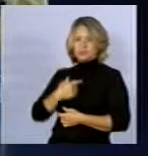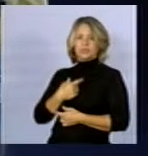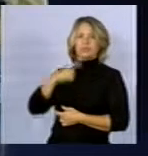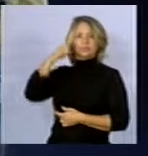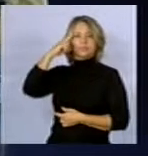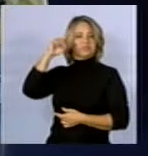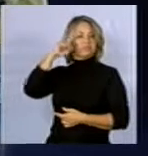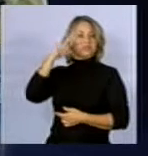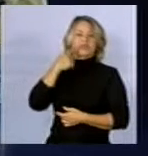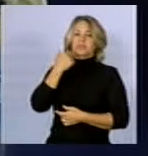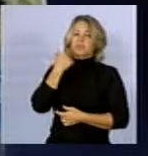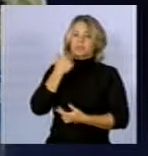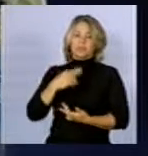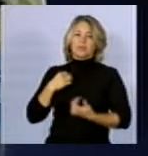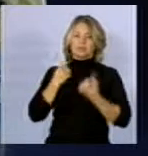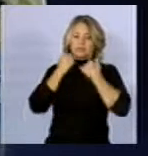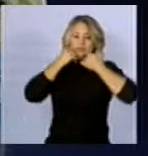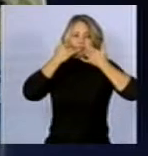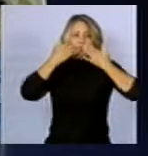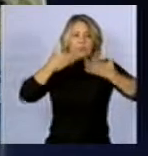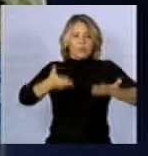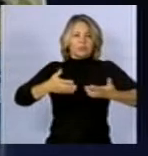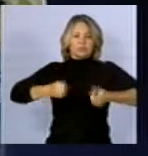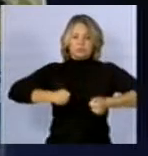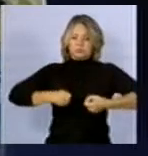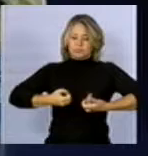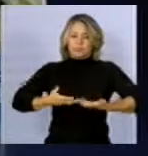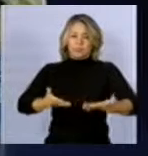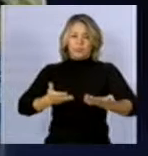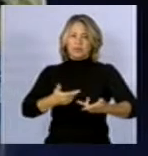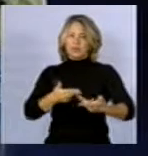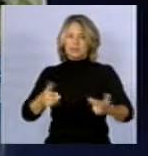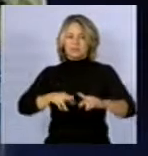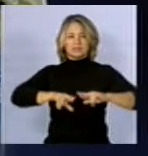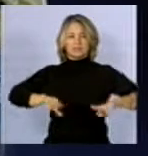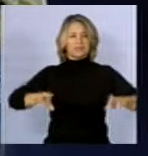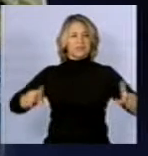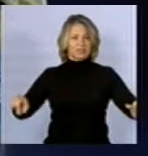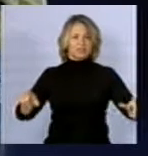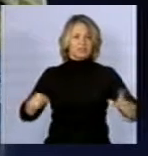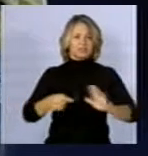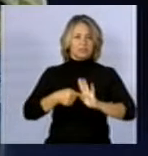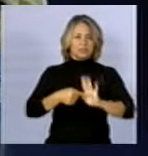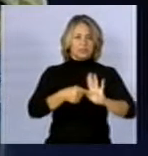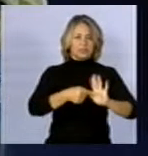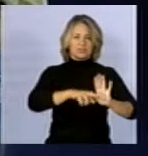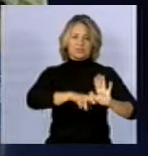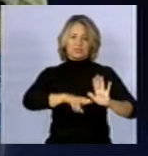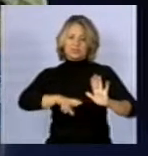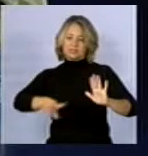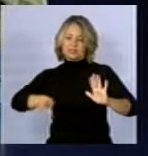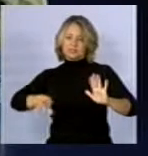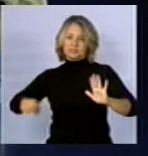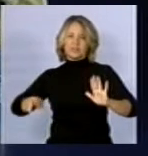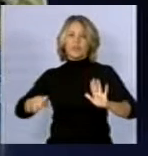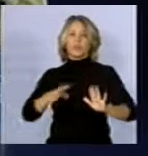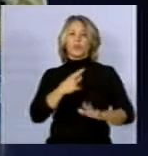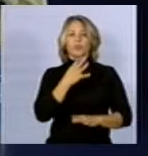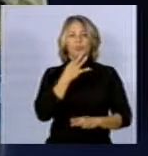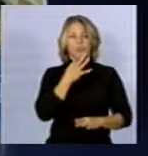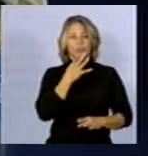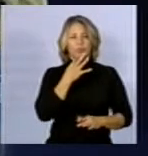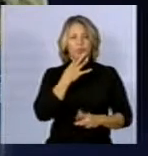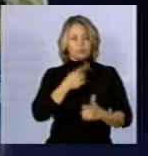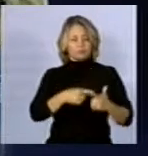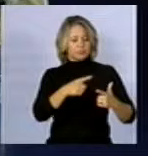dia a dia, ele está exposto a vários agentes, classificados, muitos já classificados, como reconhece também os